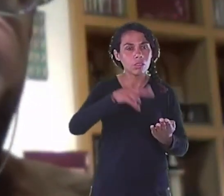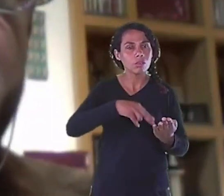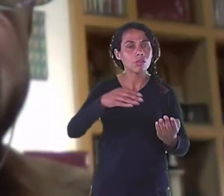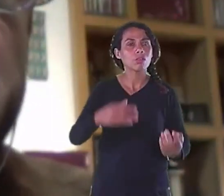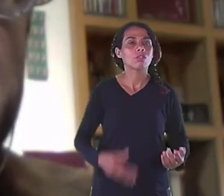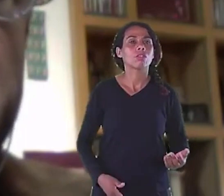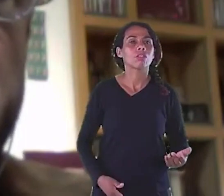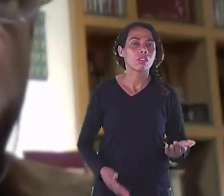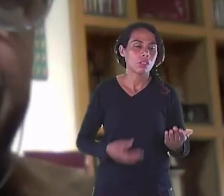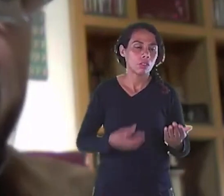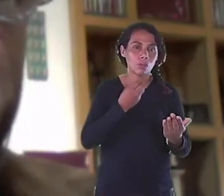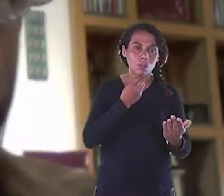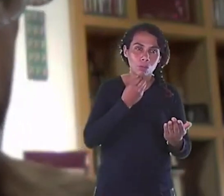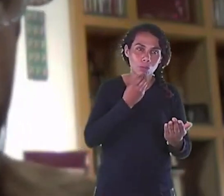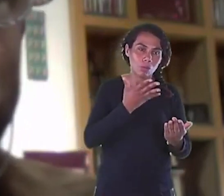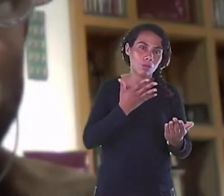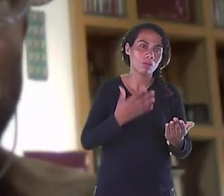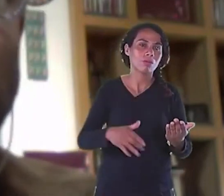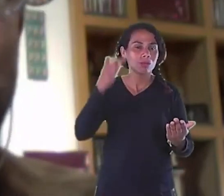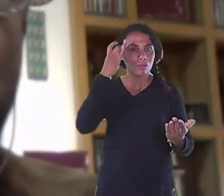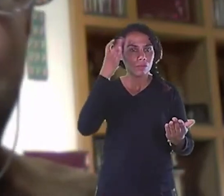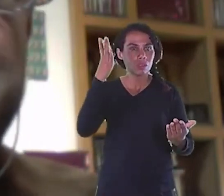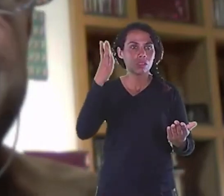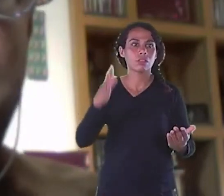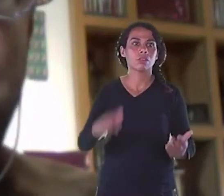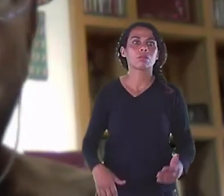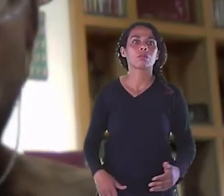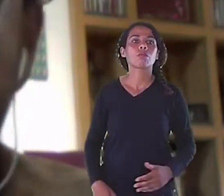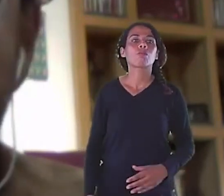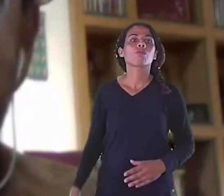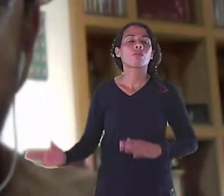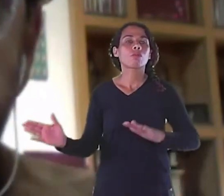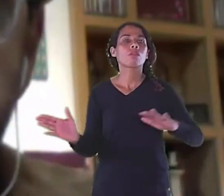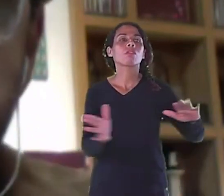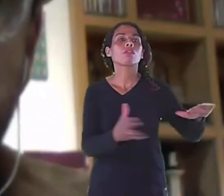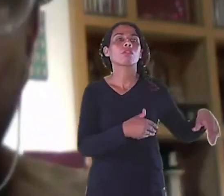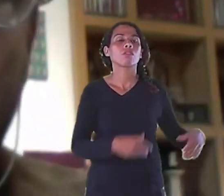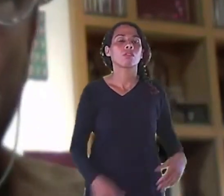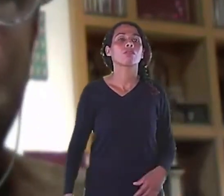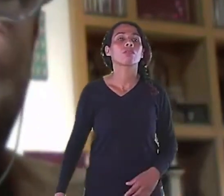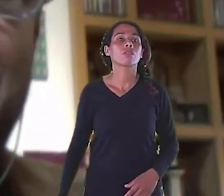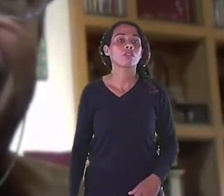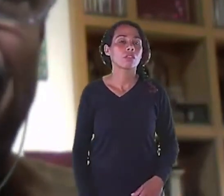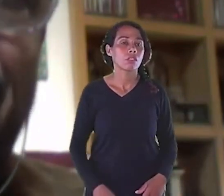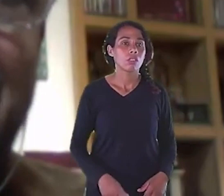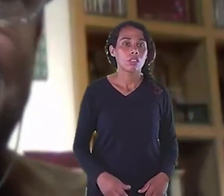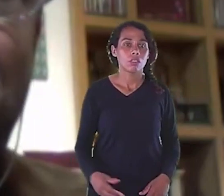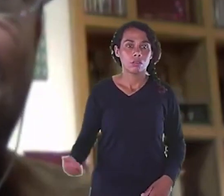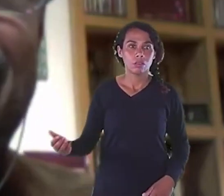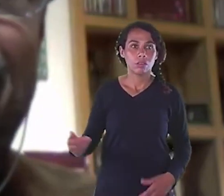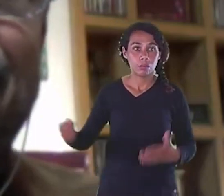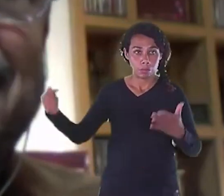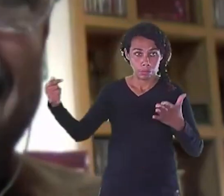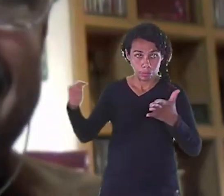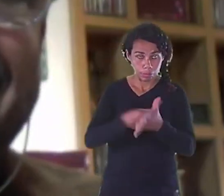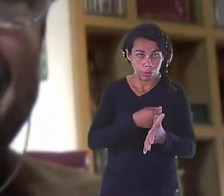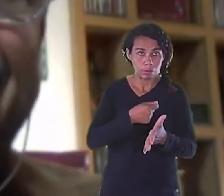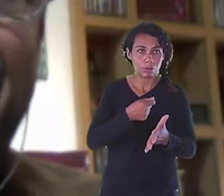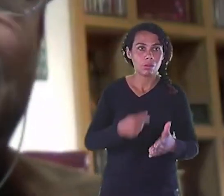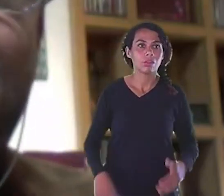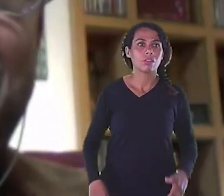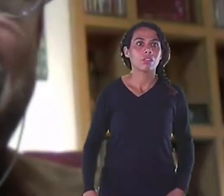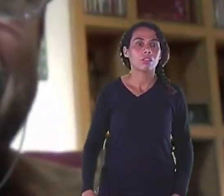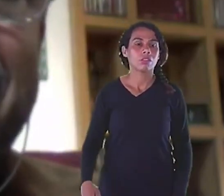pergunta Da minha infância E minha família Tem uma música Do nosso colega Nosso amigo Murilo Antunes